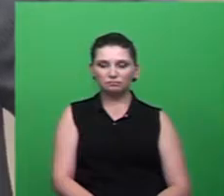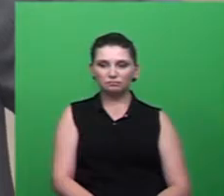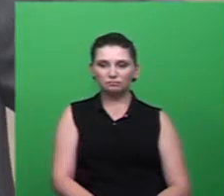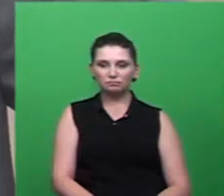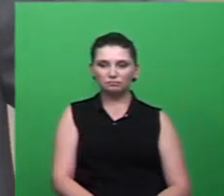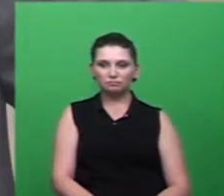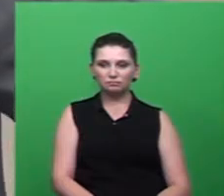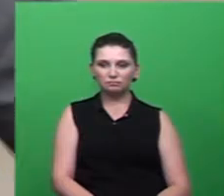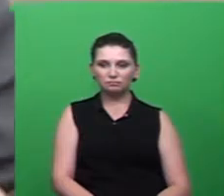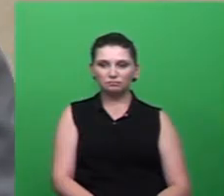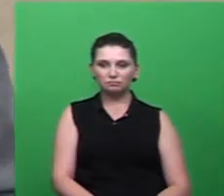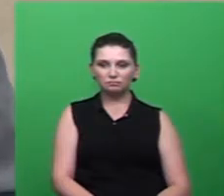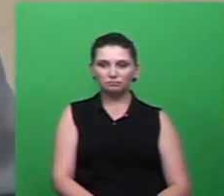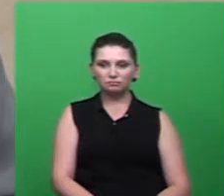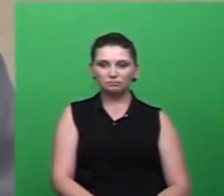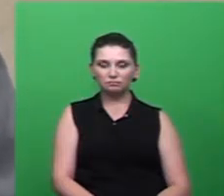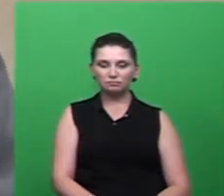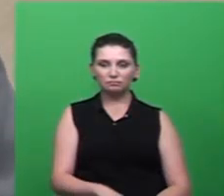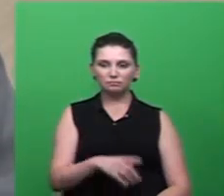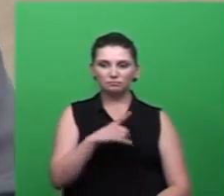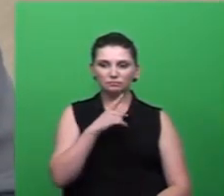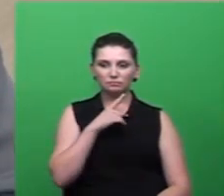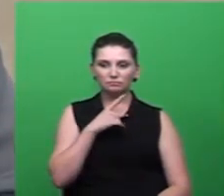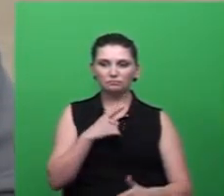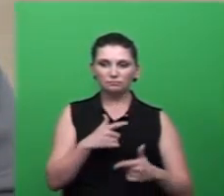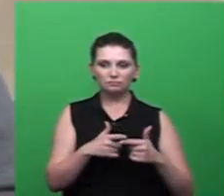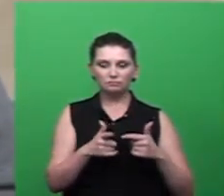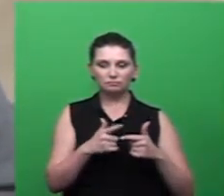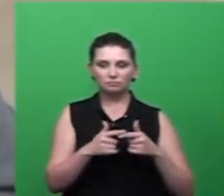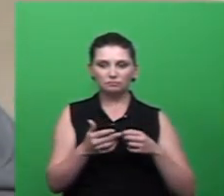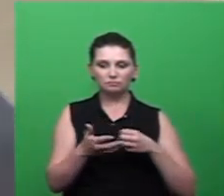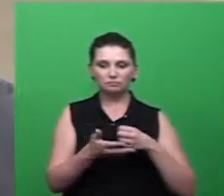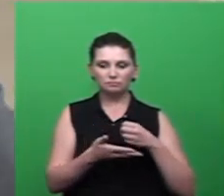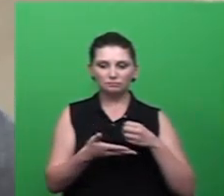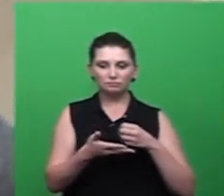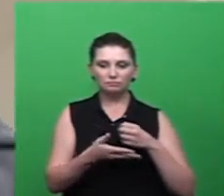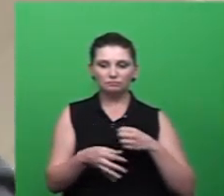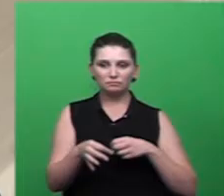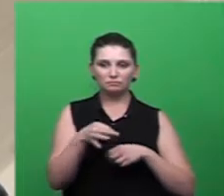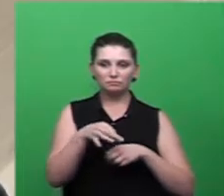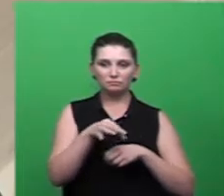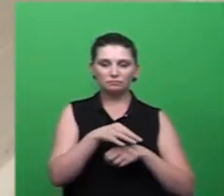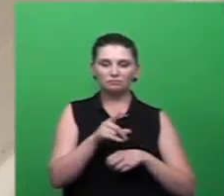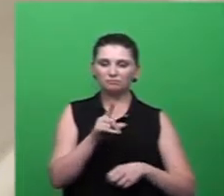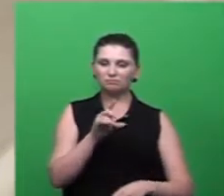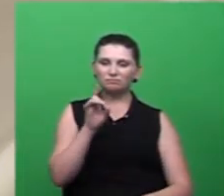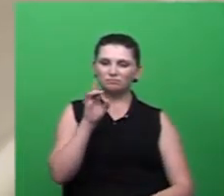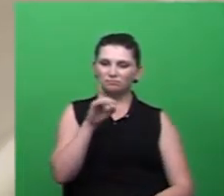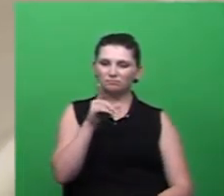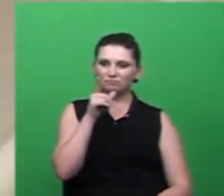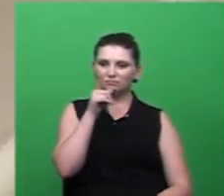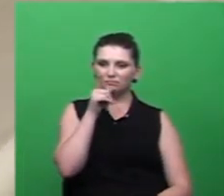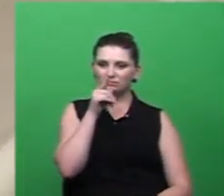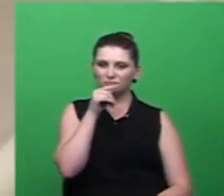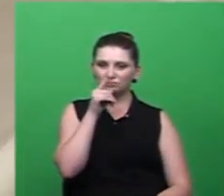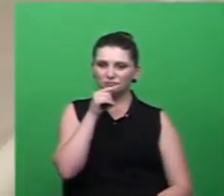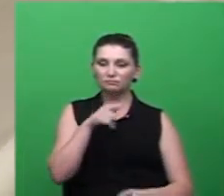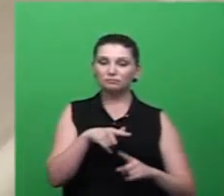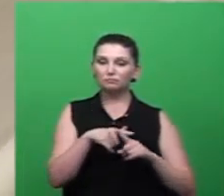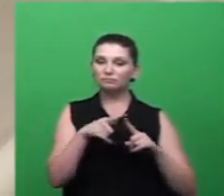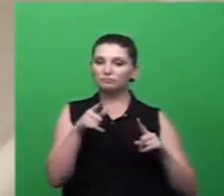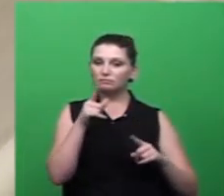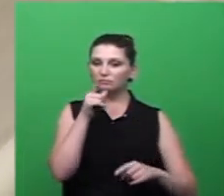o problema basicamente do mosquito ele não é água parada o problema é água parada